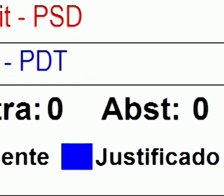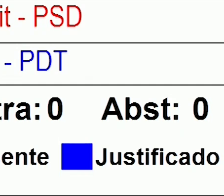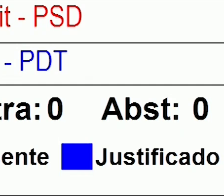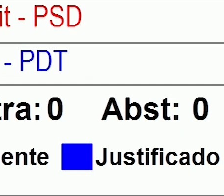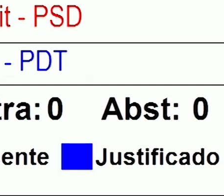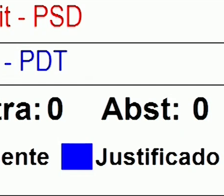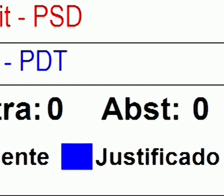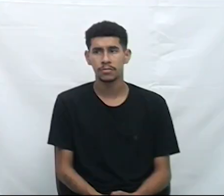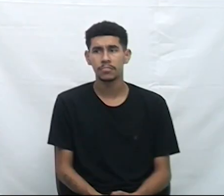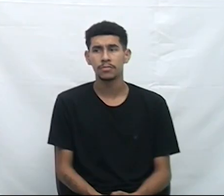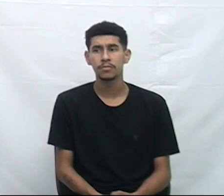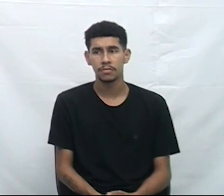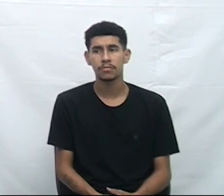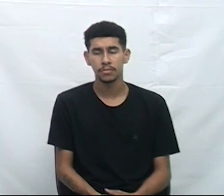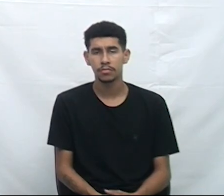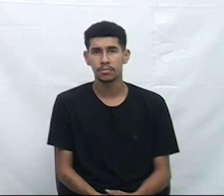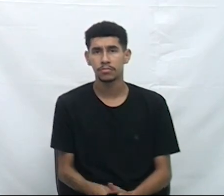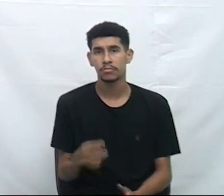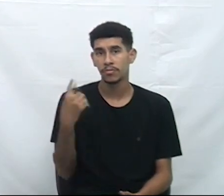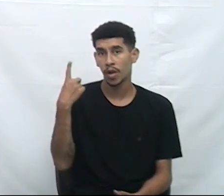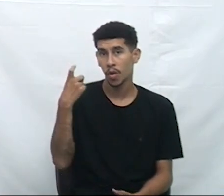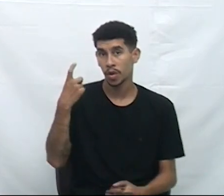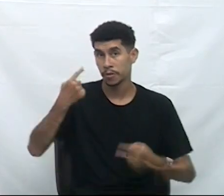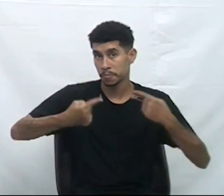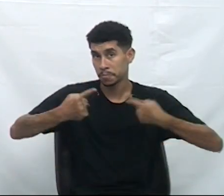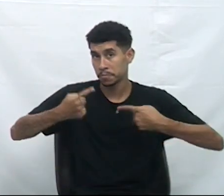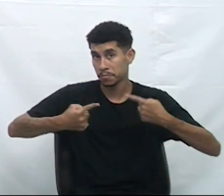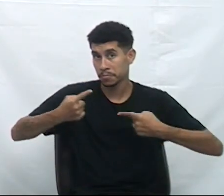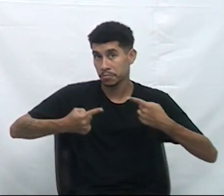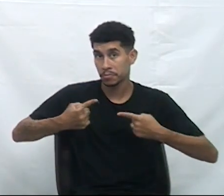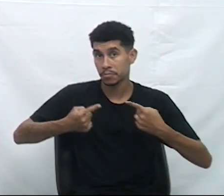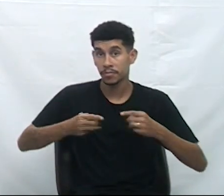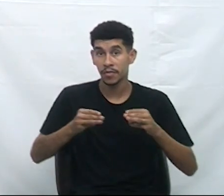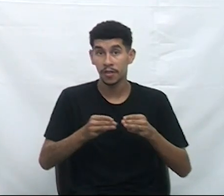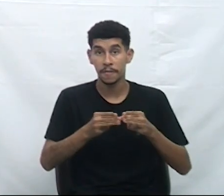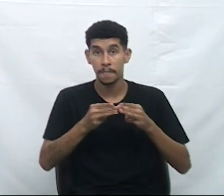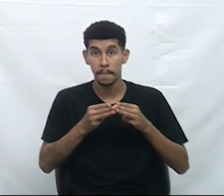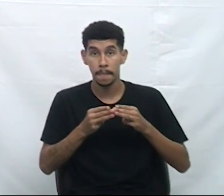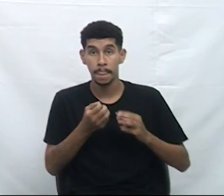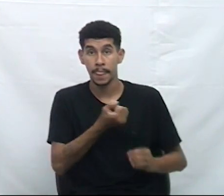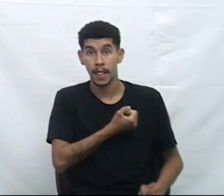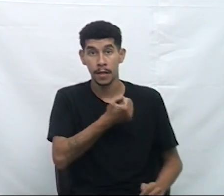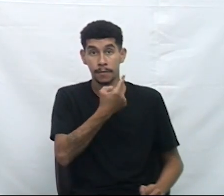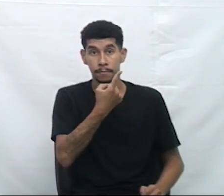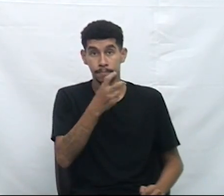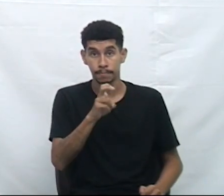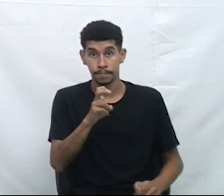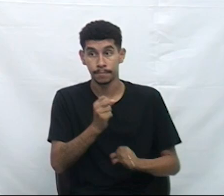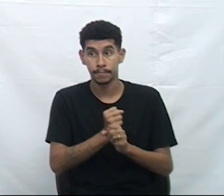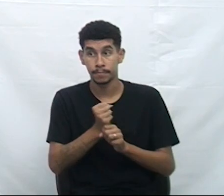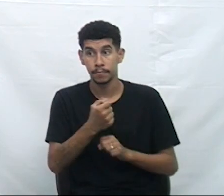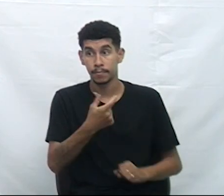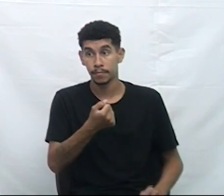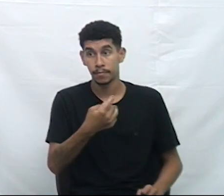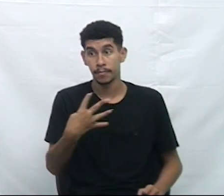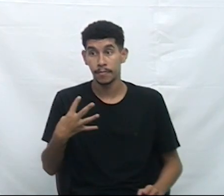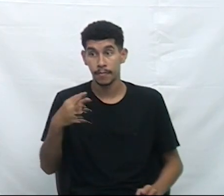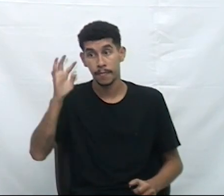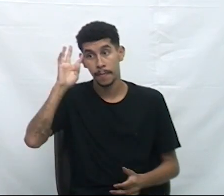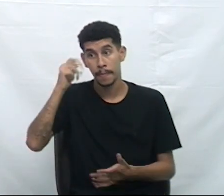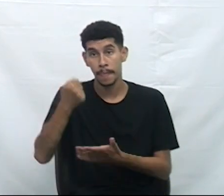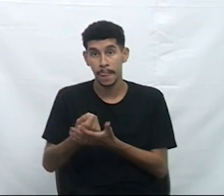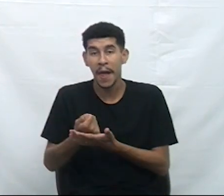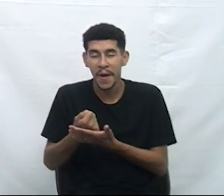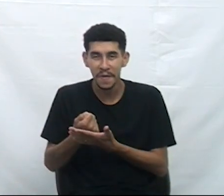Em única discussão e votação, a moção 15-2024, de autoria de